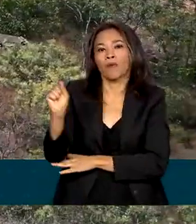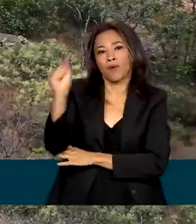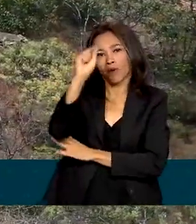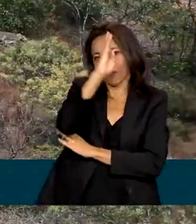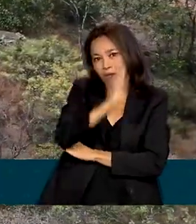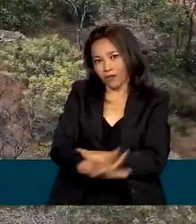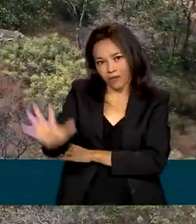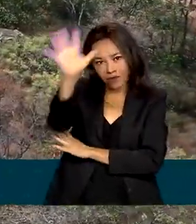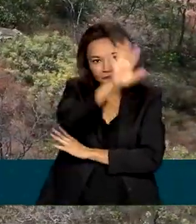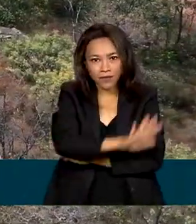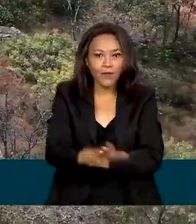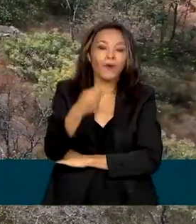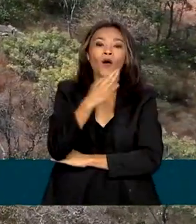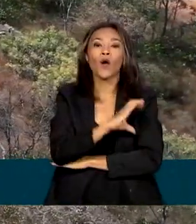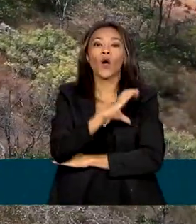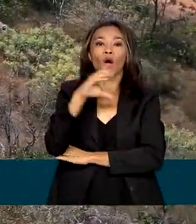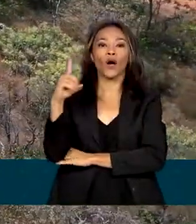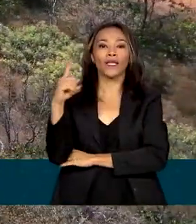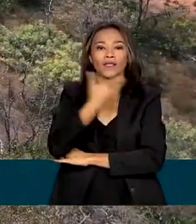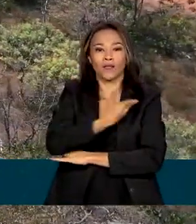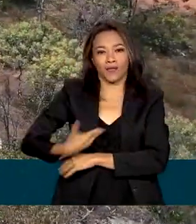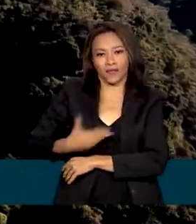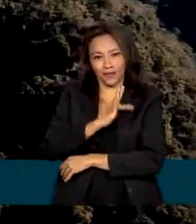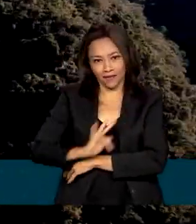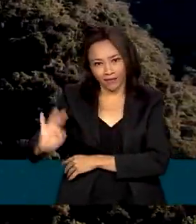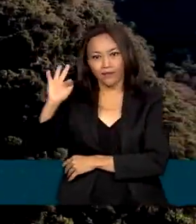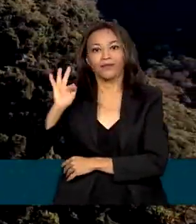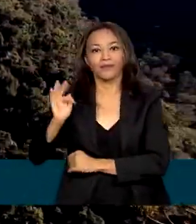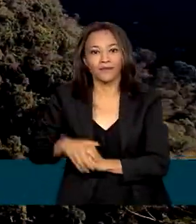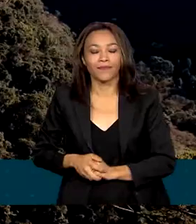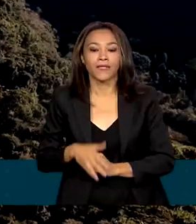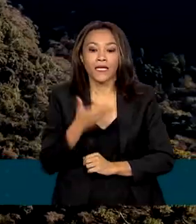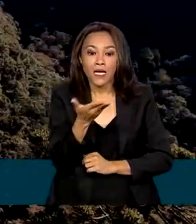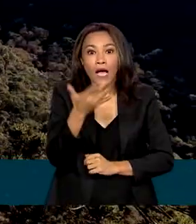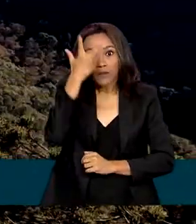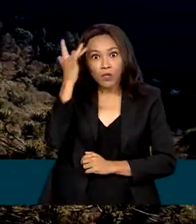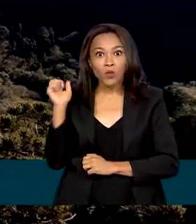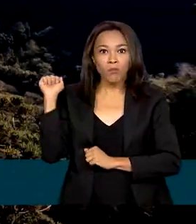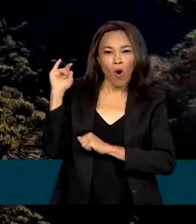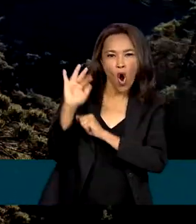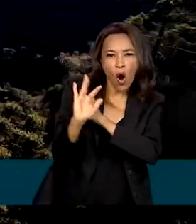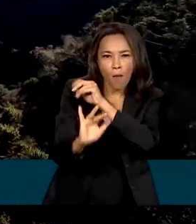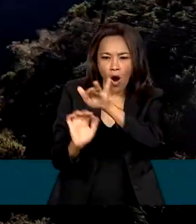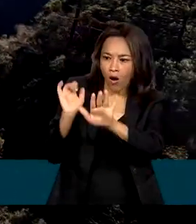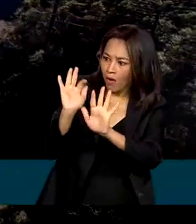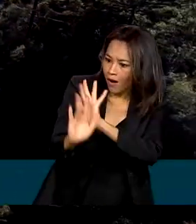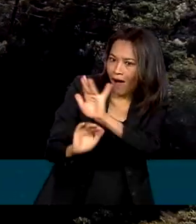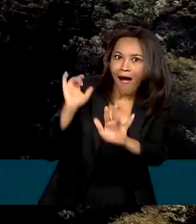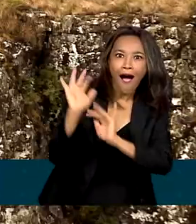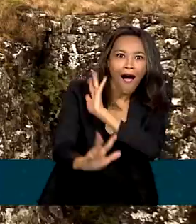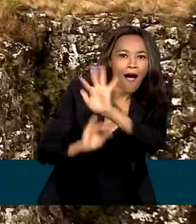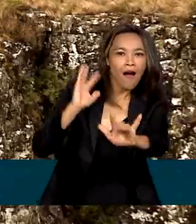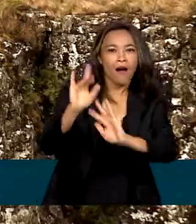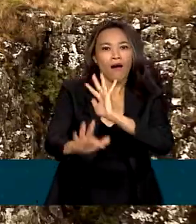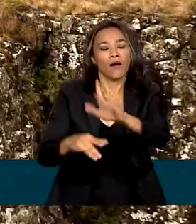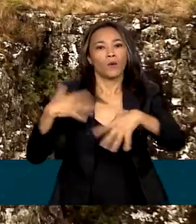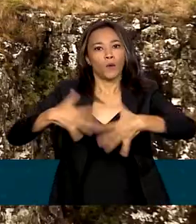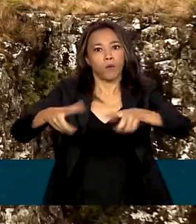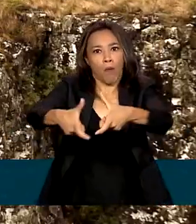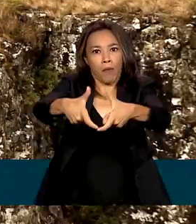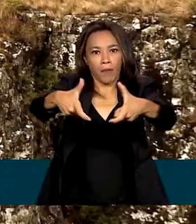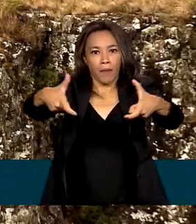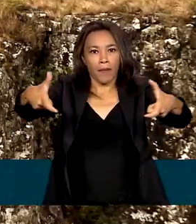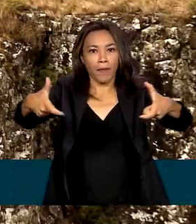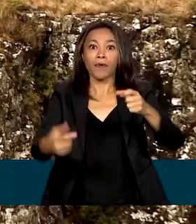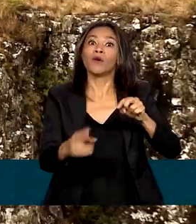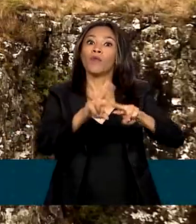pelo país sobre a coordenação do governo federal. O número de usuários vem crescendo desde a criação da rede